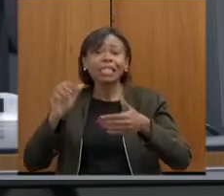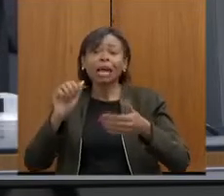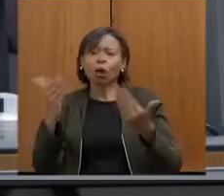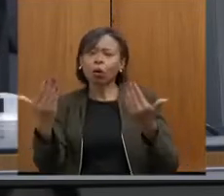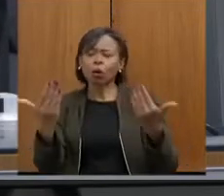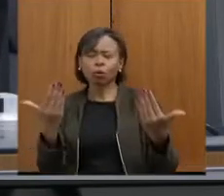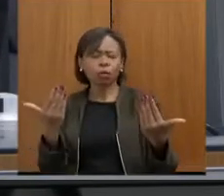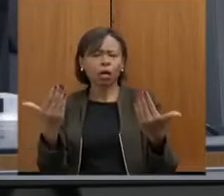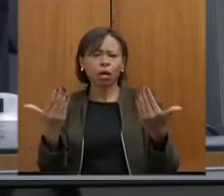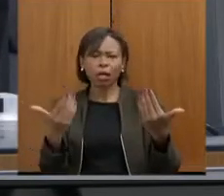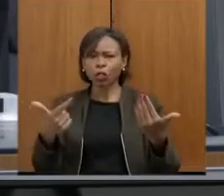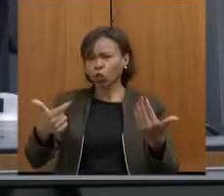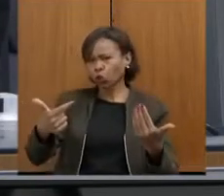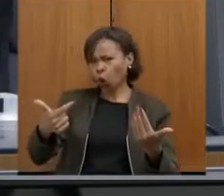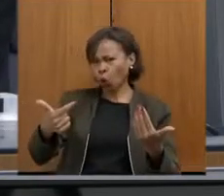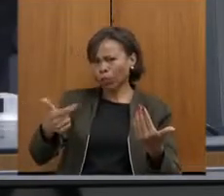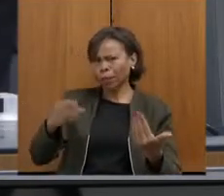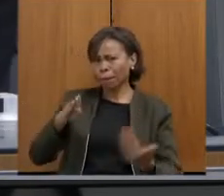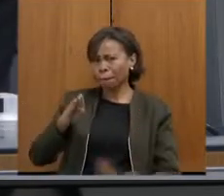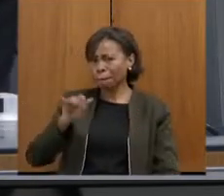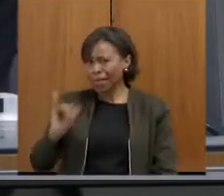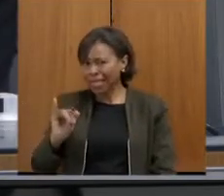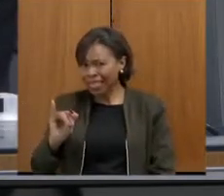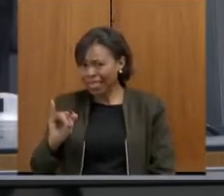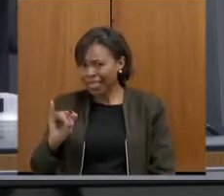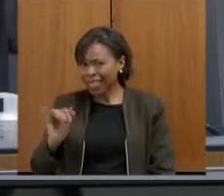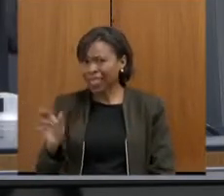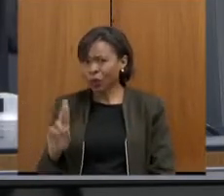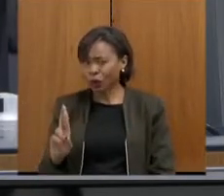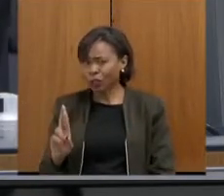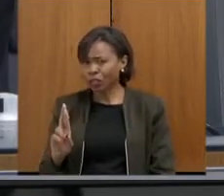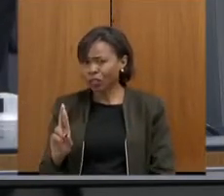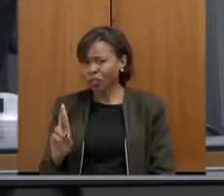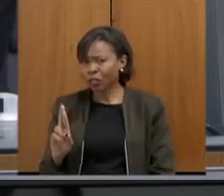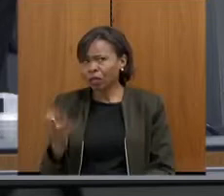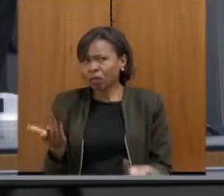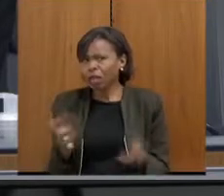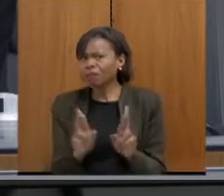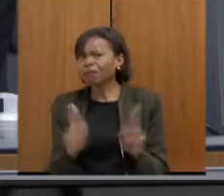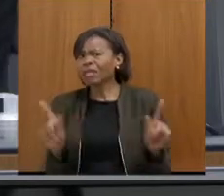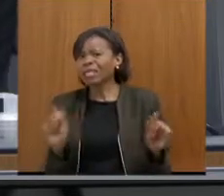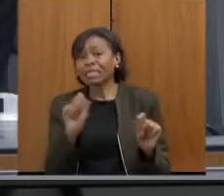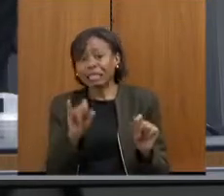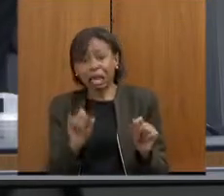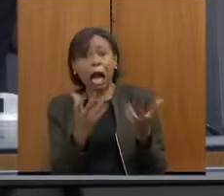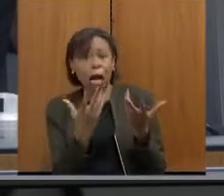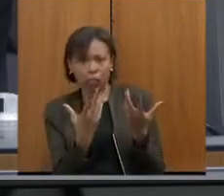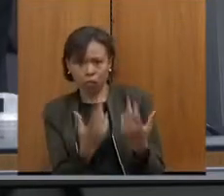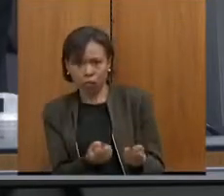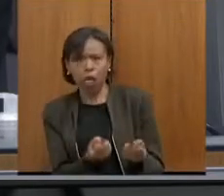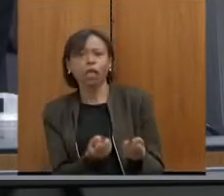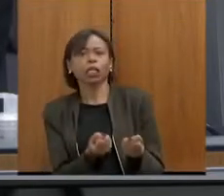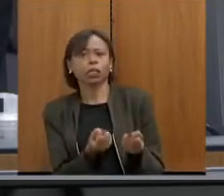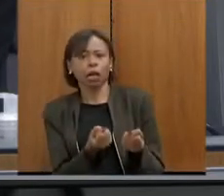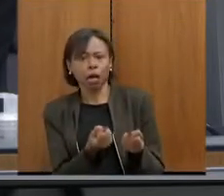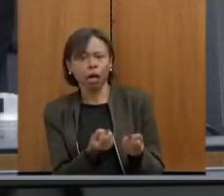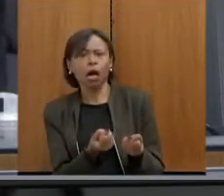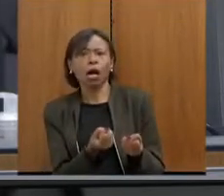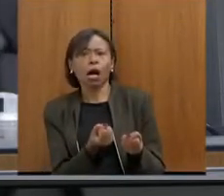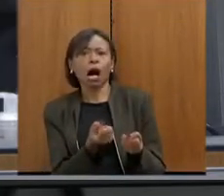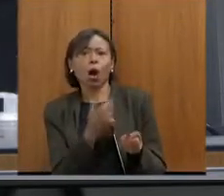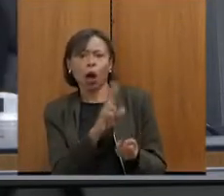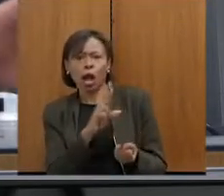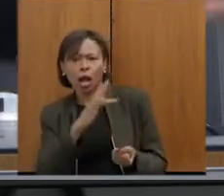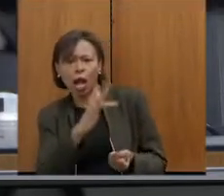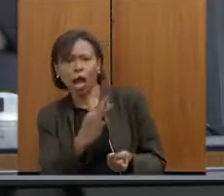dos 12 bi, ou seja, essa diferença, quem defende adesão, defende, tem os seus argumentos, quem